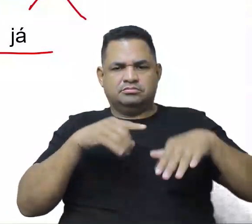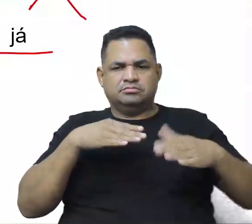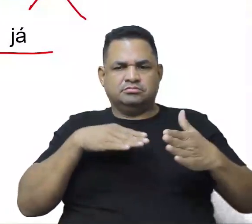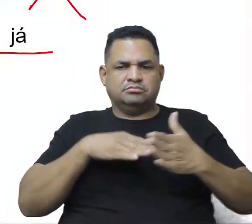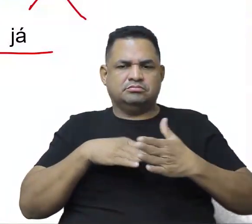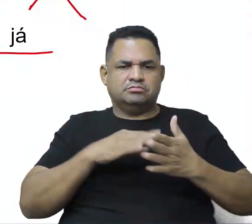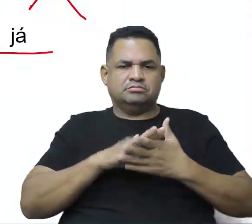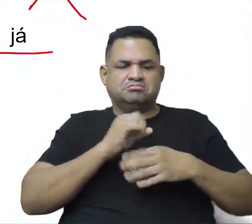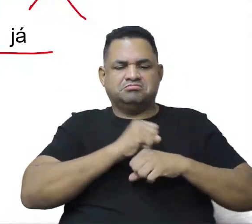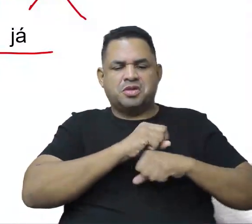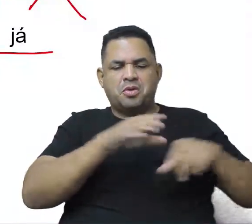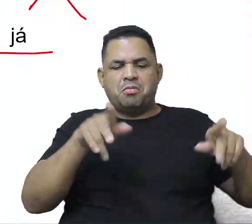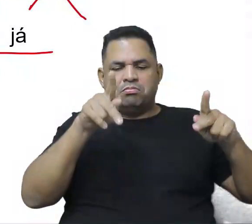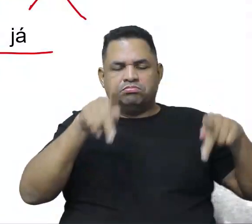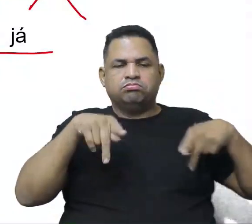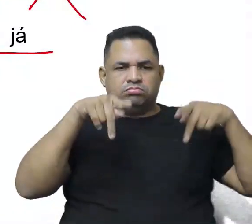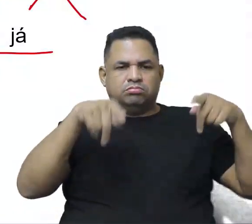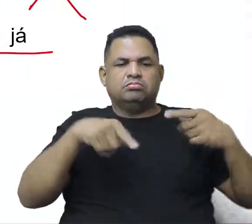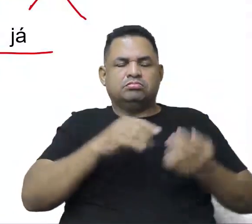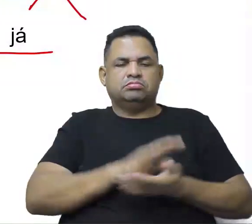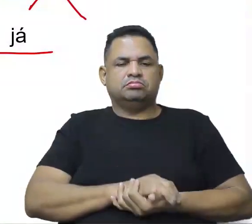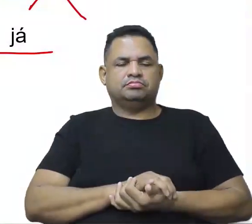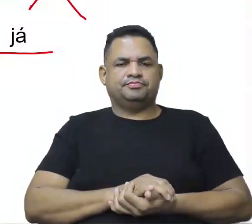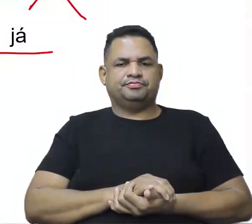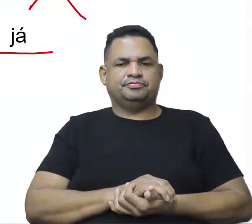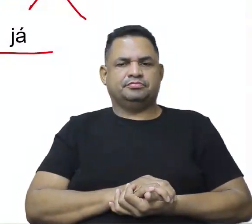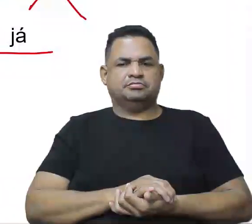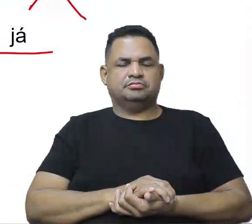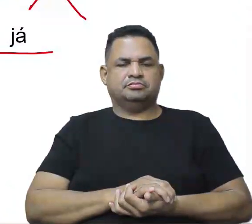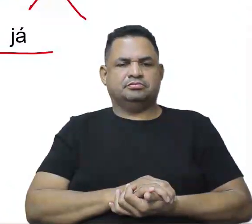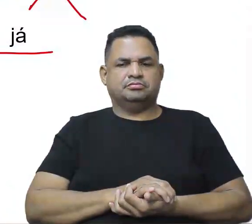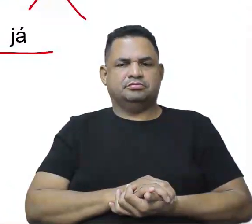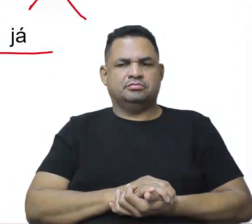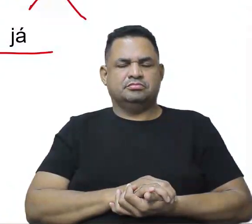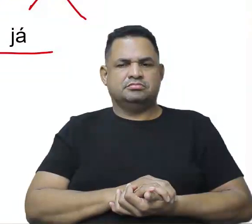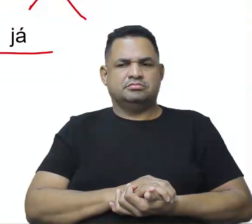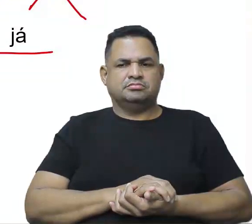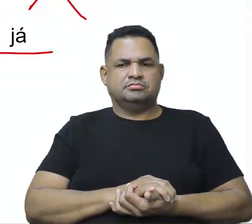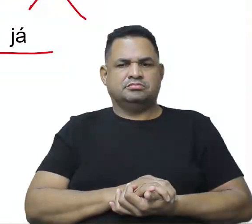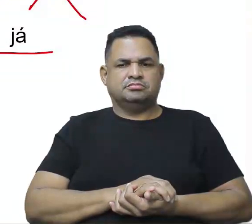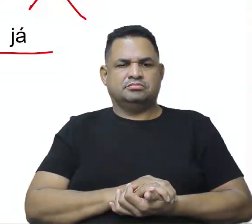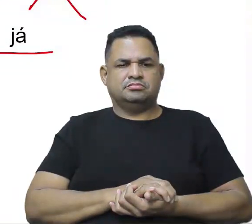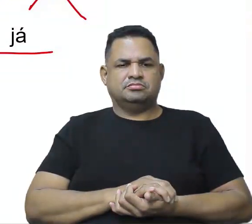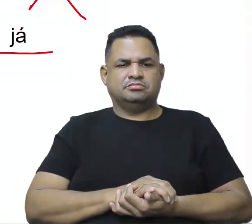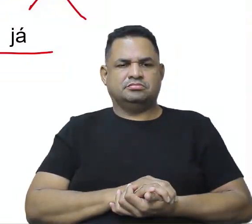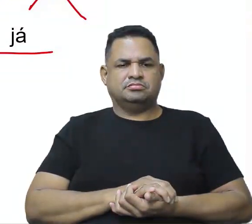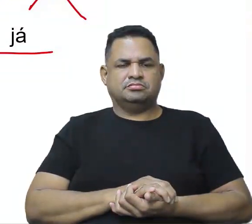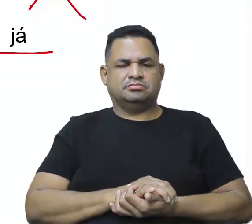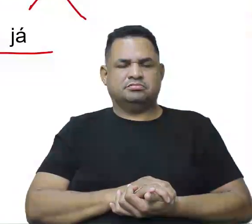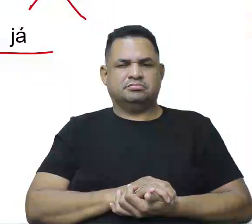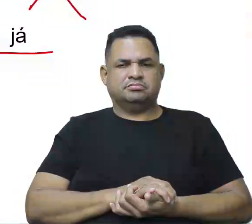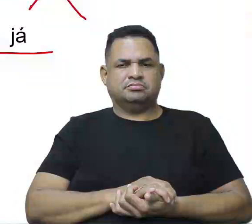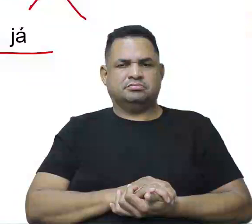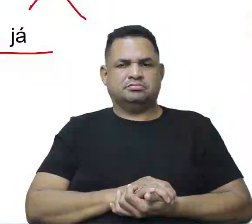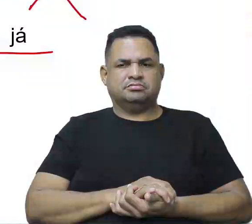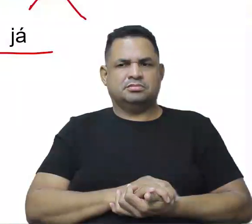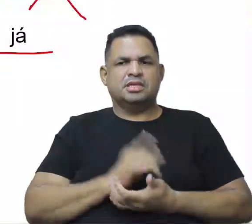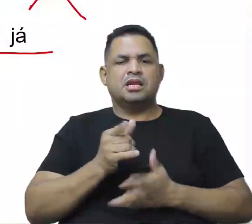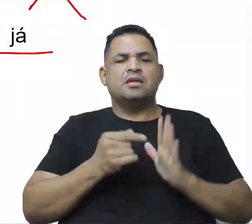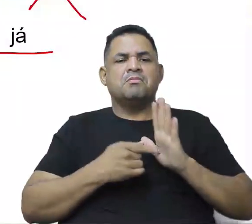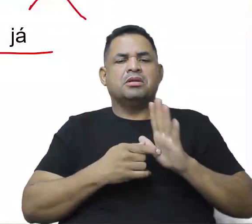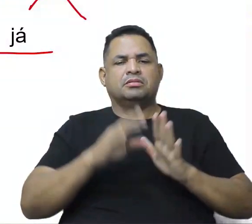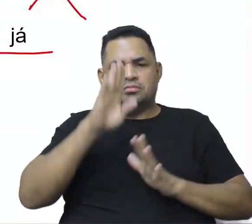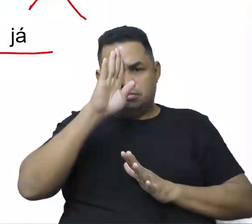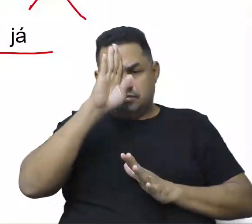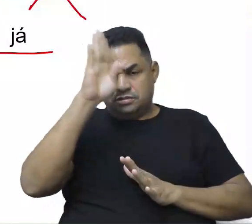uma demanda já existente, isso aí é a obrigação deles, inclusive, né? Mas, aquela que expressa a